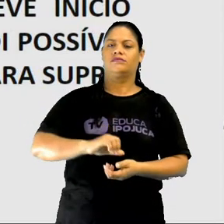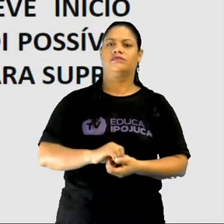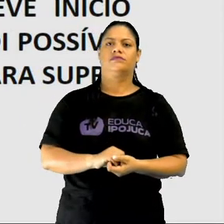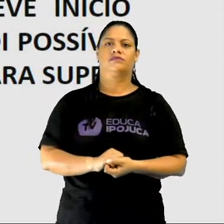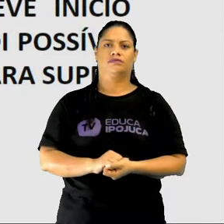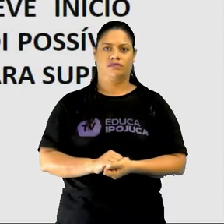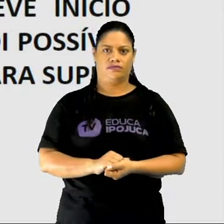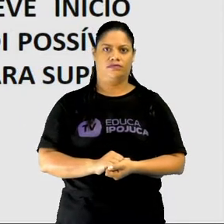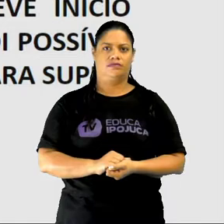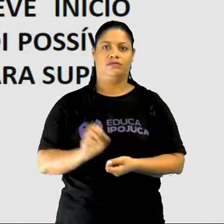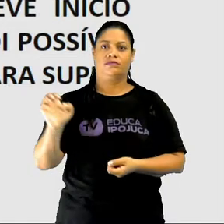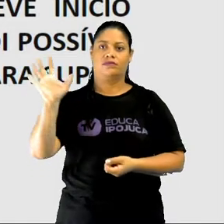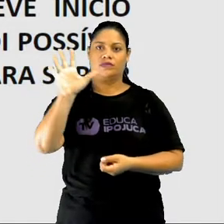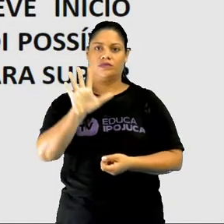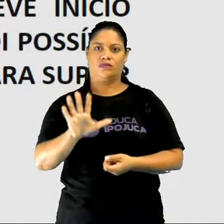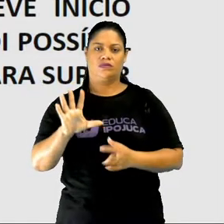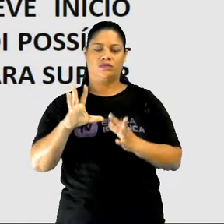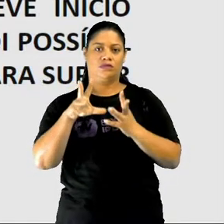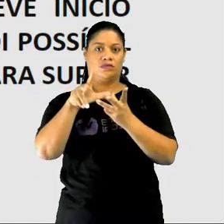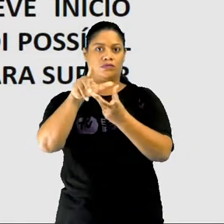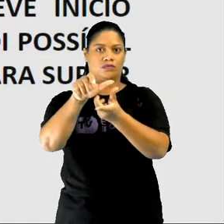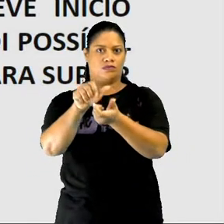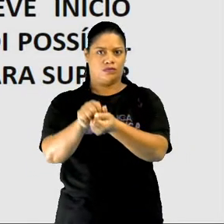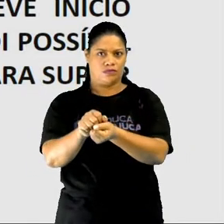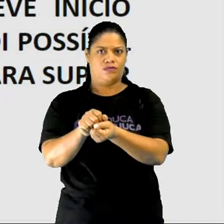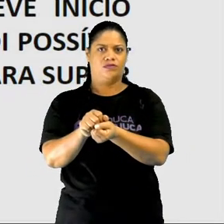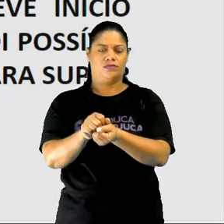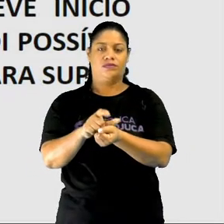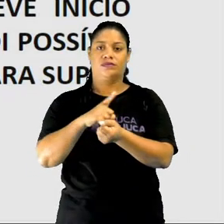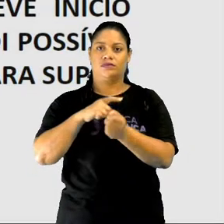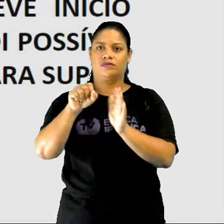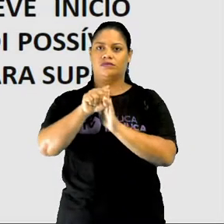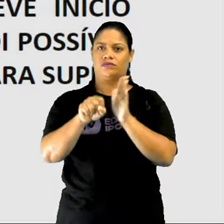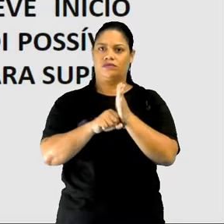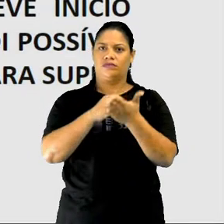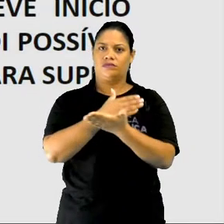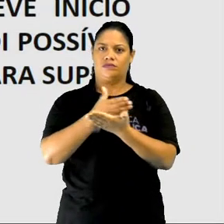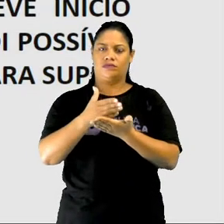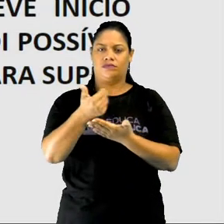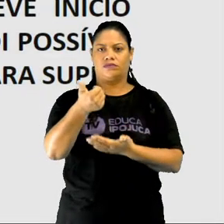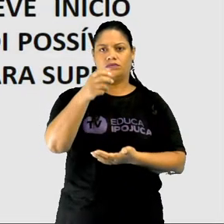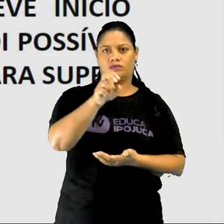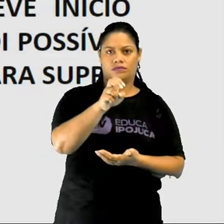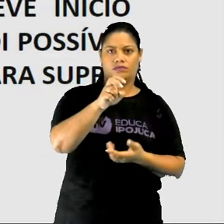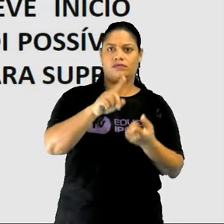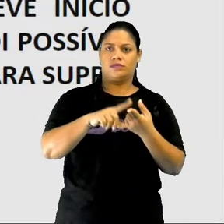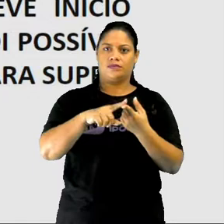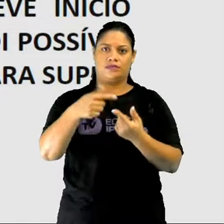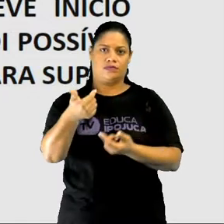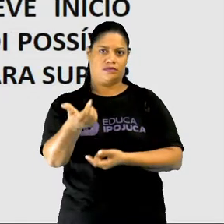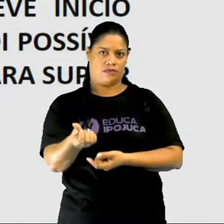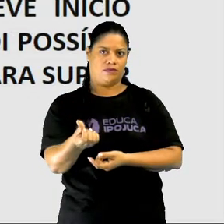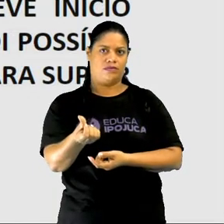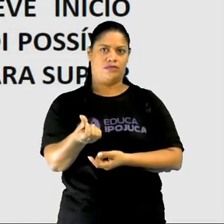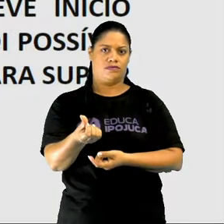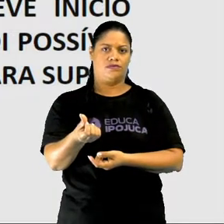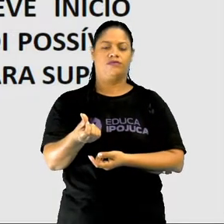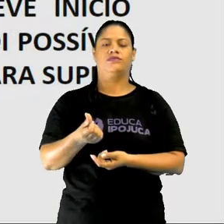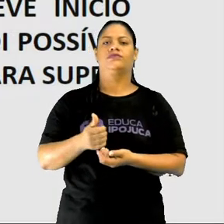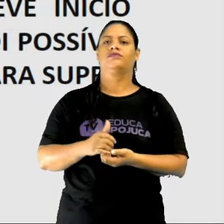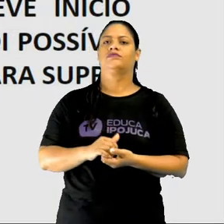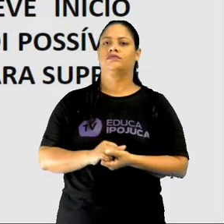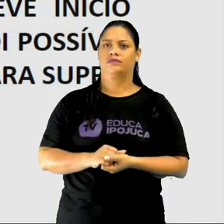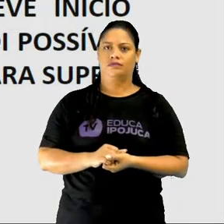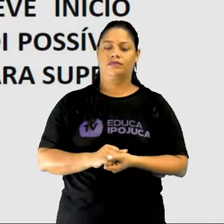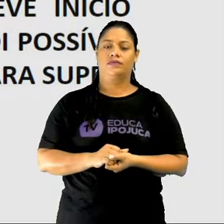domínio europeu no mundo teve início durante os séculos XV e XVI e isso foi possível através